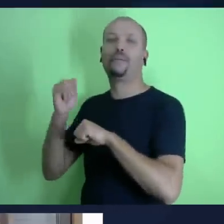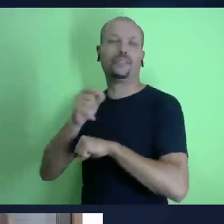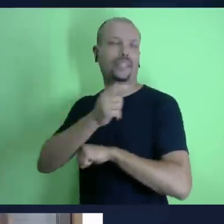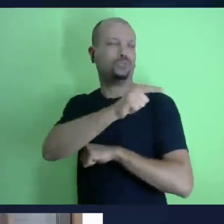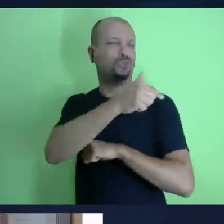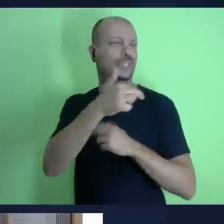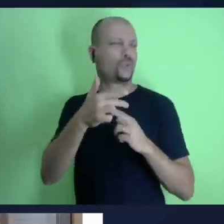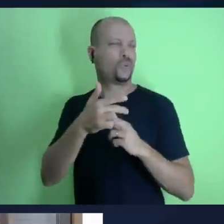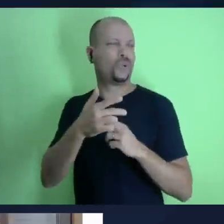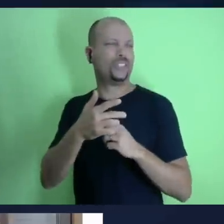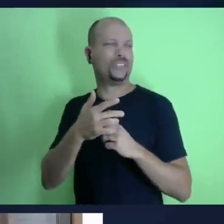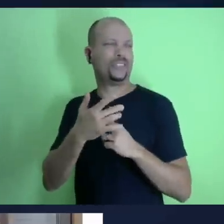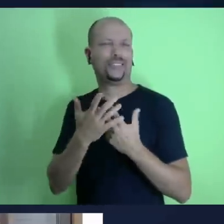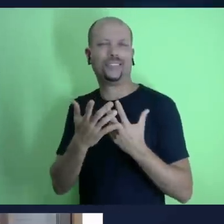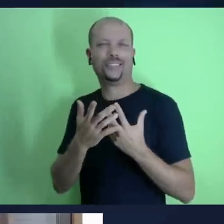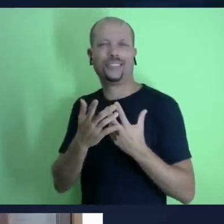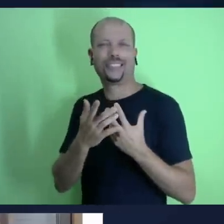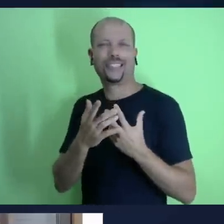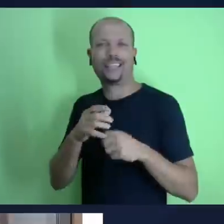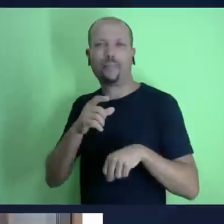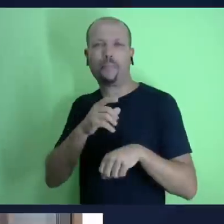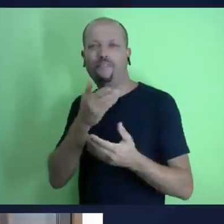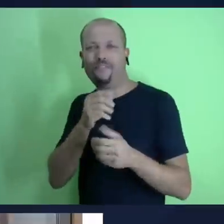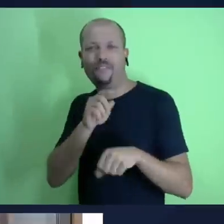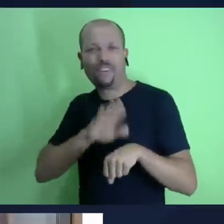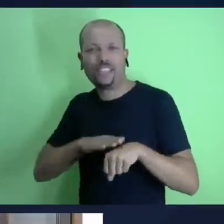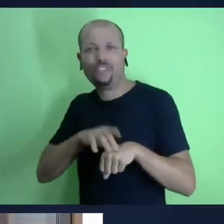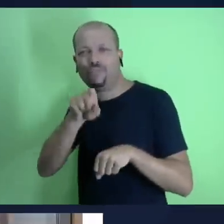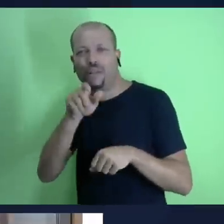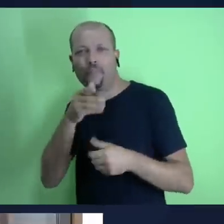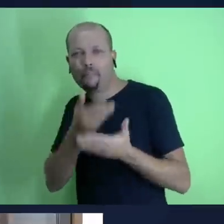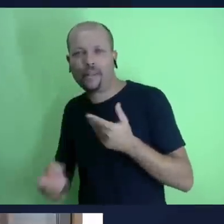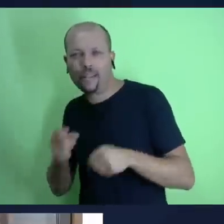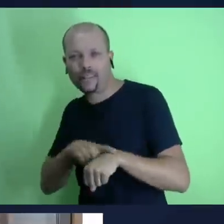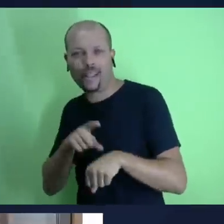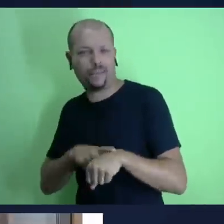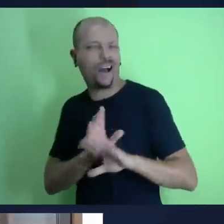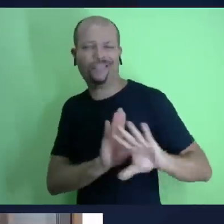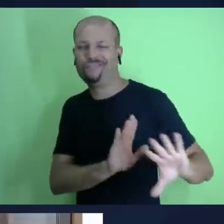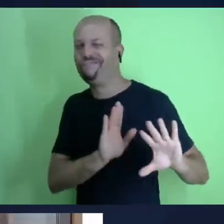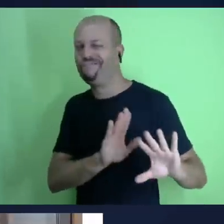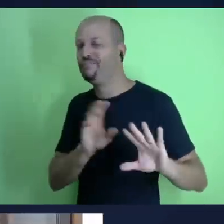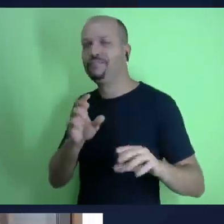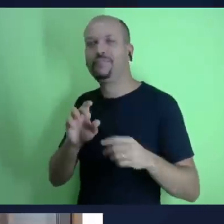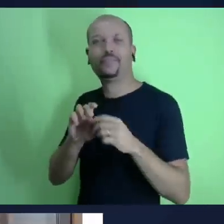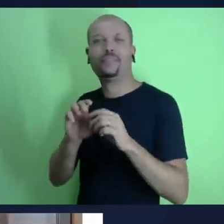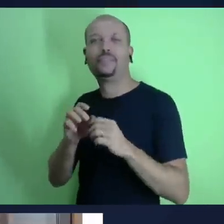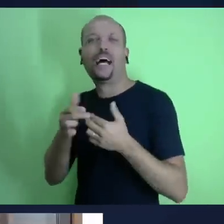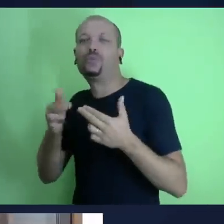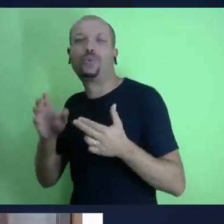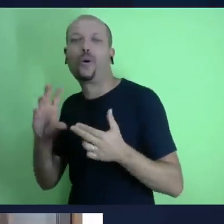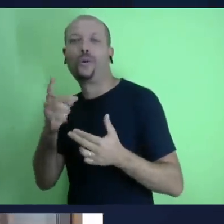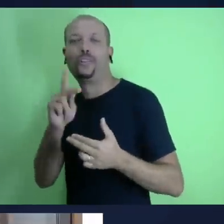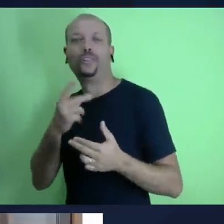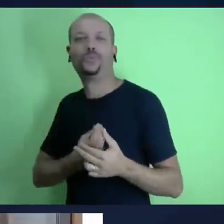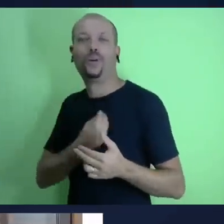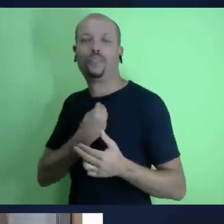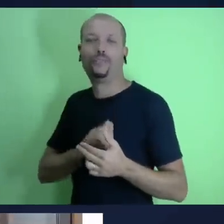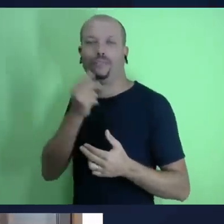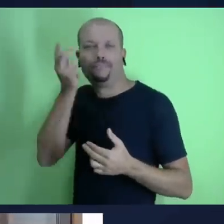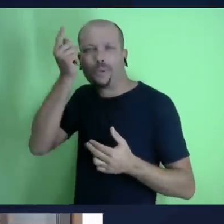conhecimento que você tem de Deus do amor que você tem de Deus e do poder que vem de Deus sobre você e aí